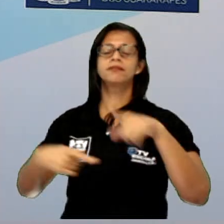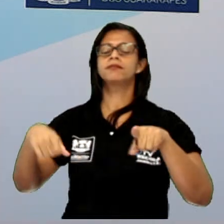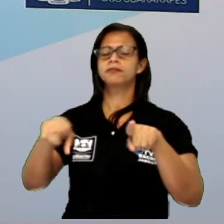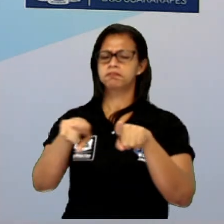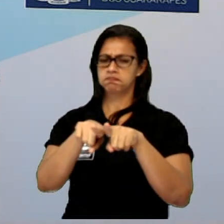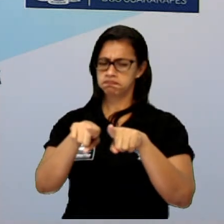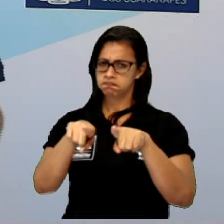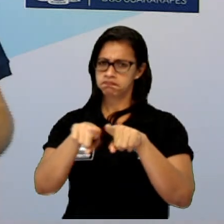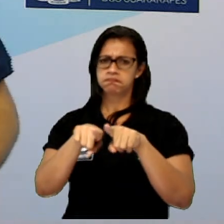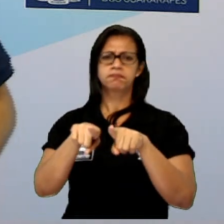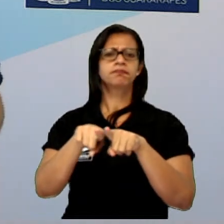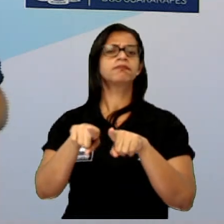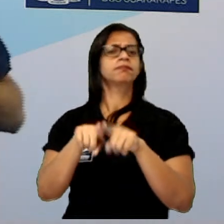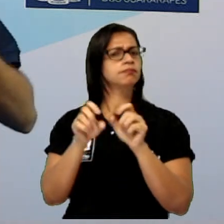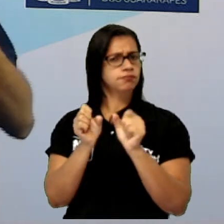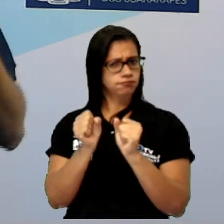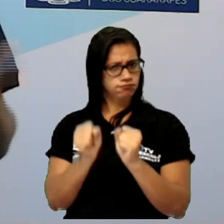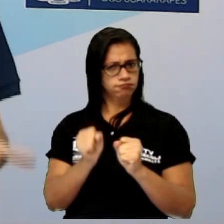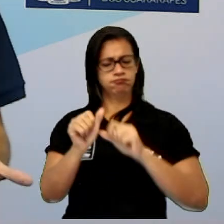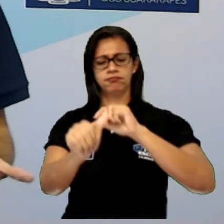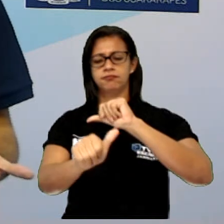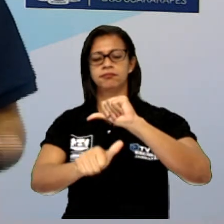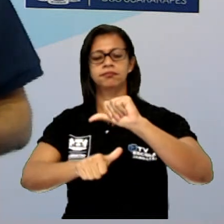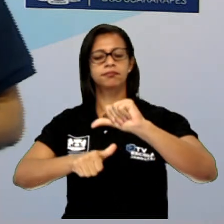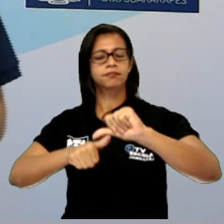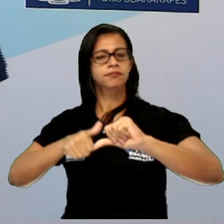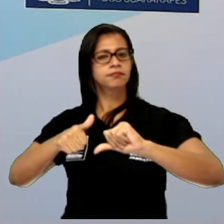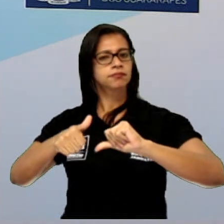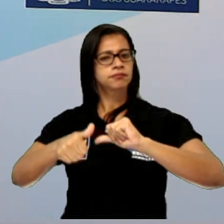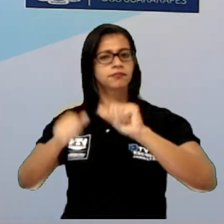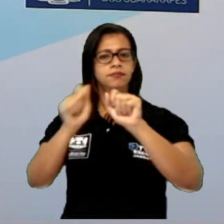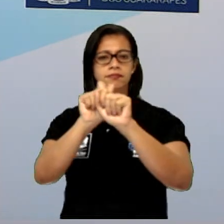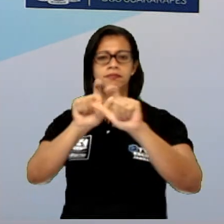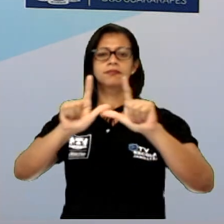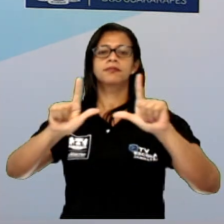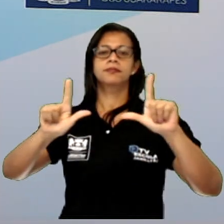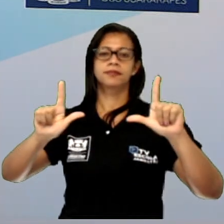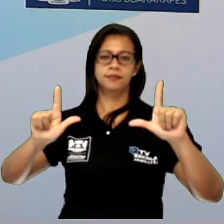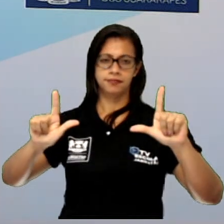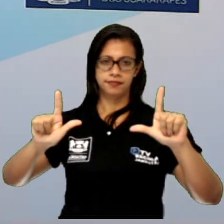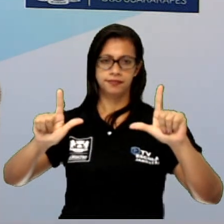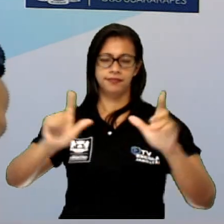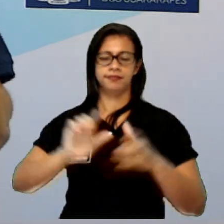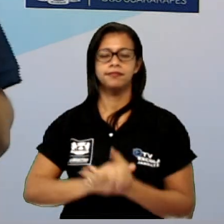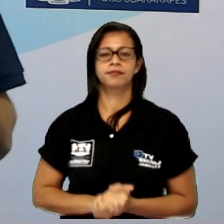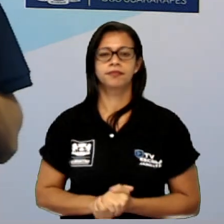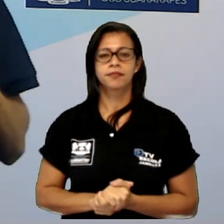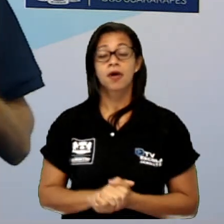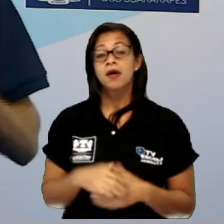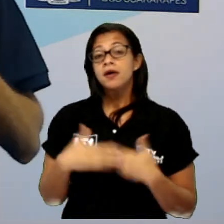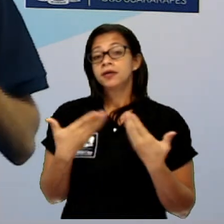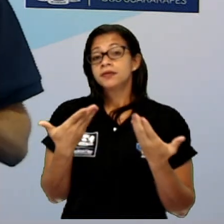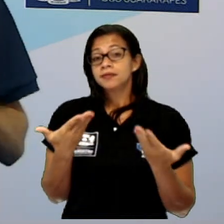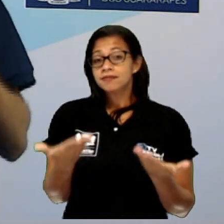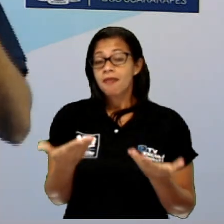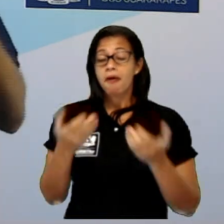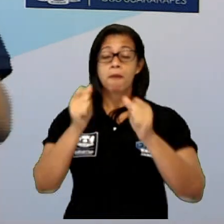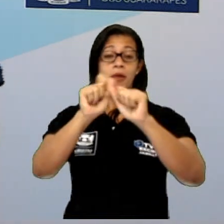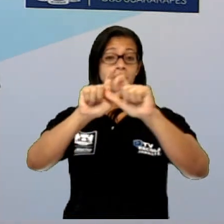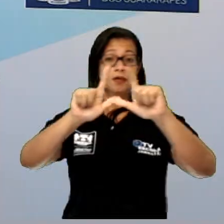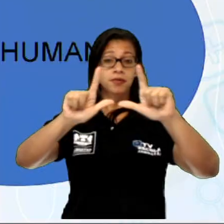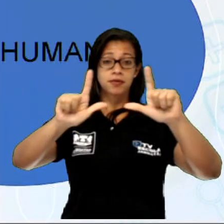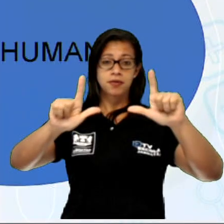encarregada de transformar essa paisagem, tá? Então, as paisagens, gente, estão sempre